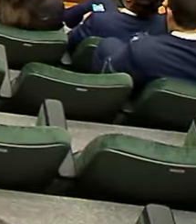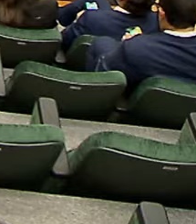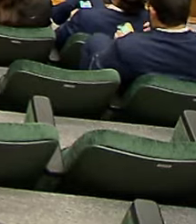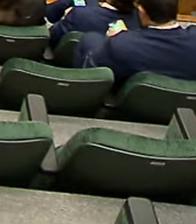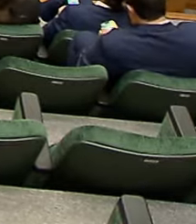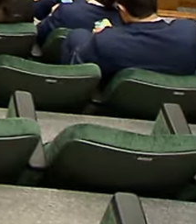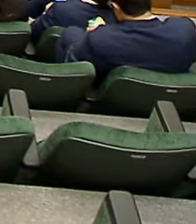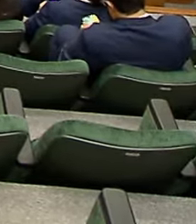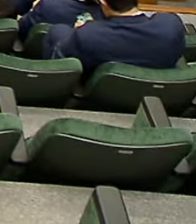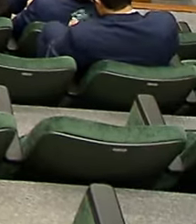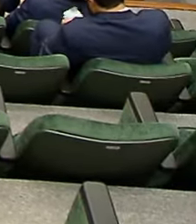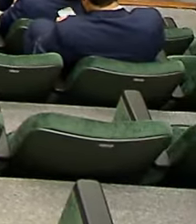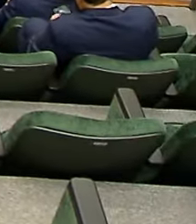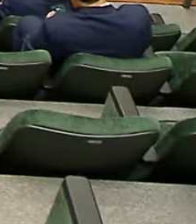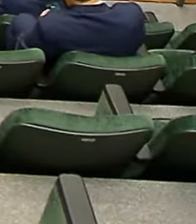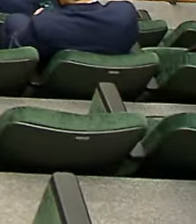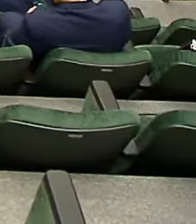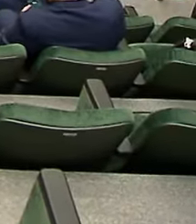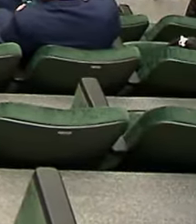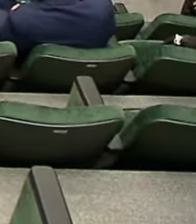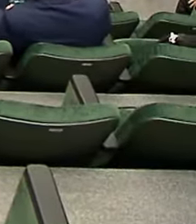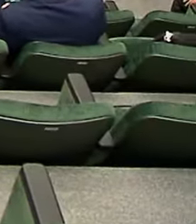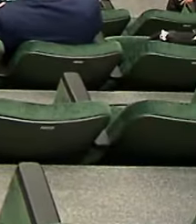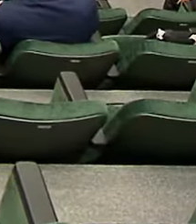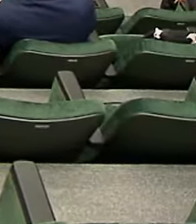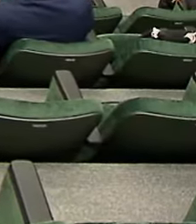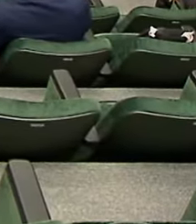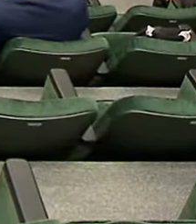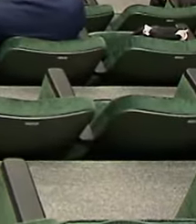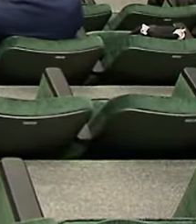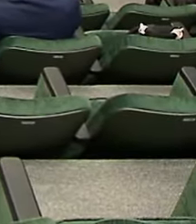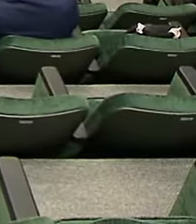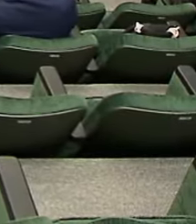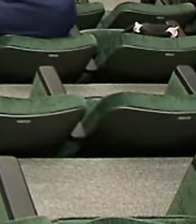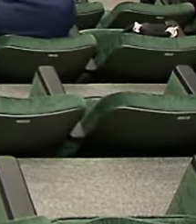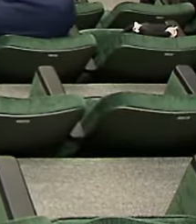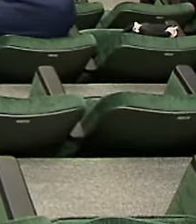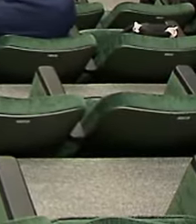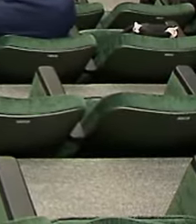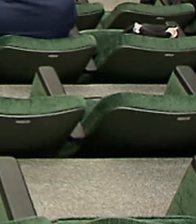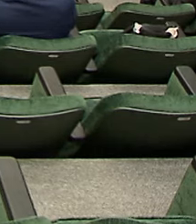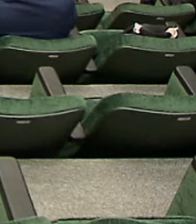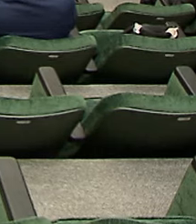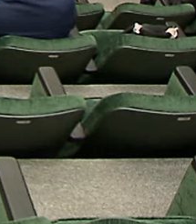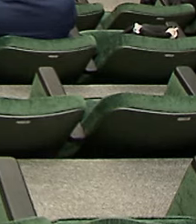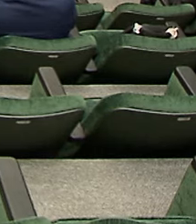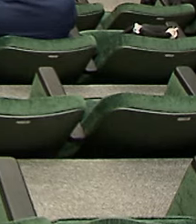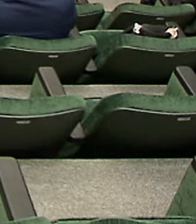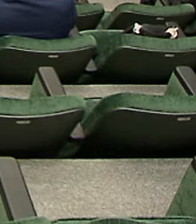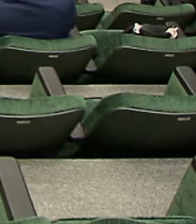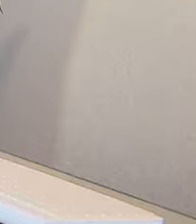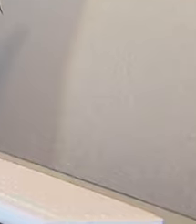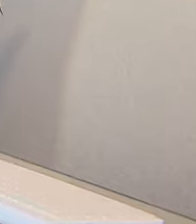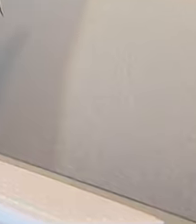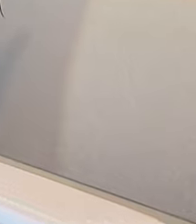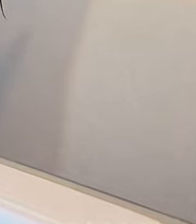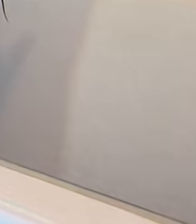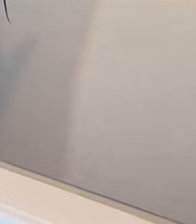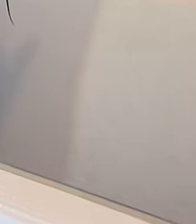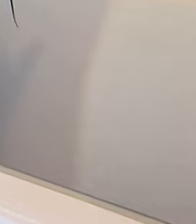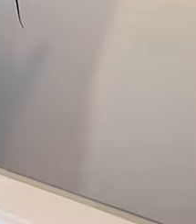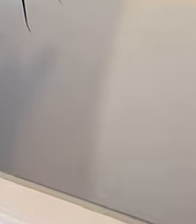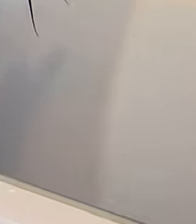2022 e os ministros já destacavam a preocupação com a facilidade de acesso ao crédito Esse